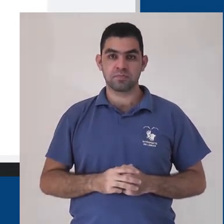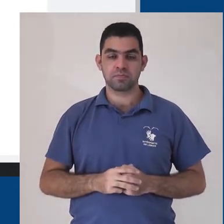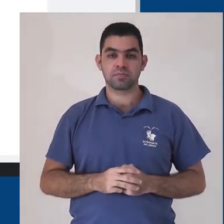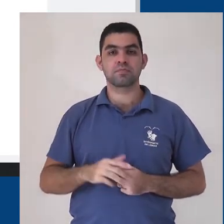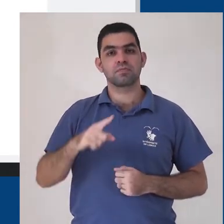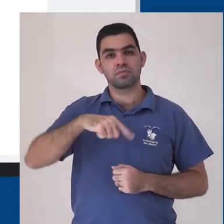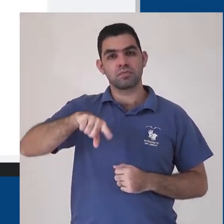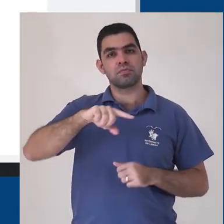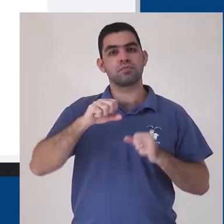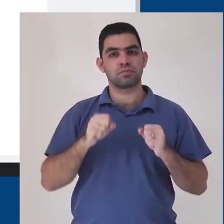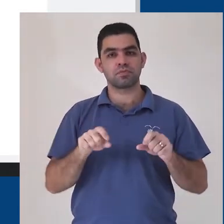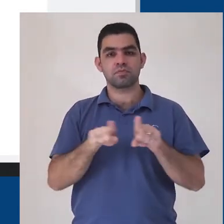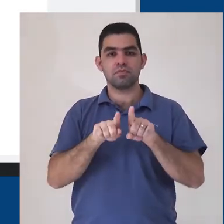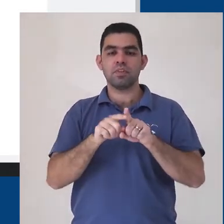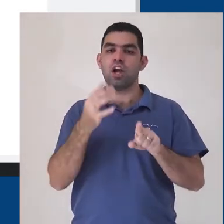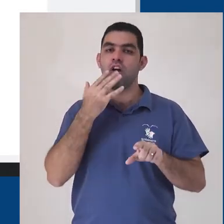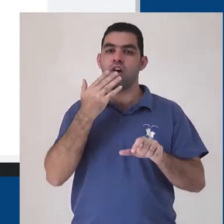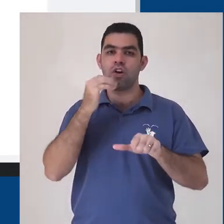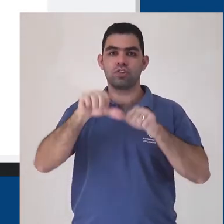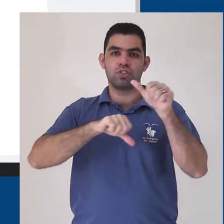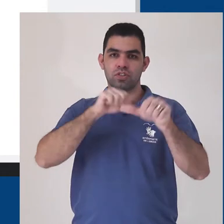Podemos também variar as cores.